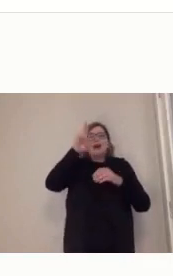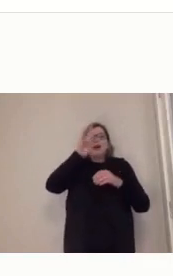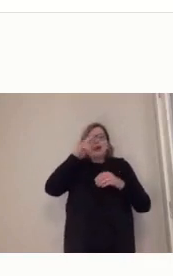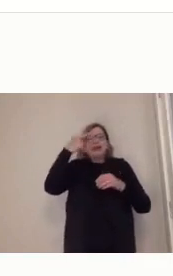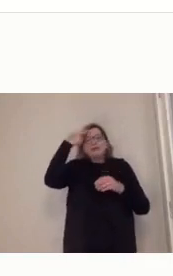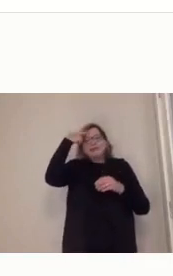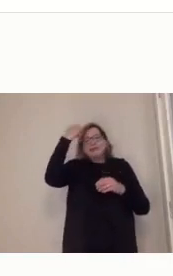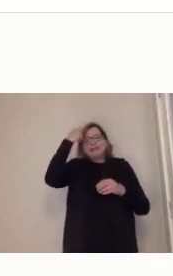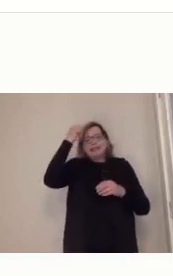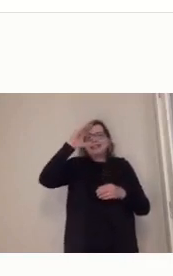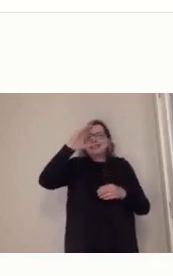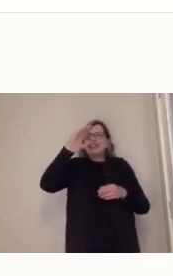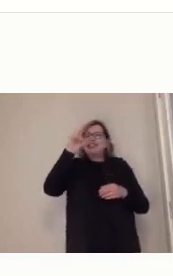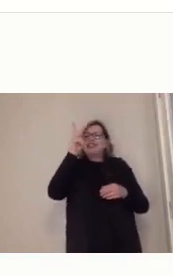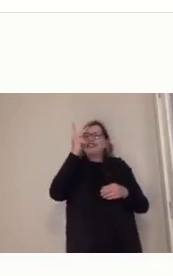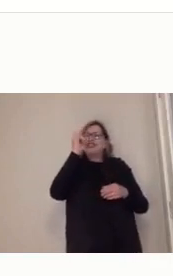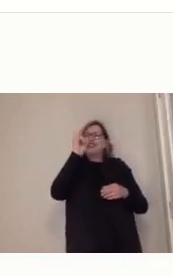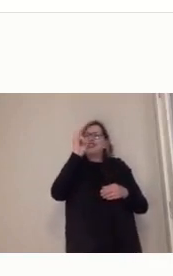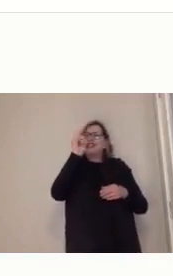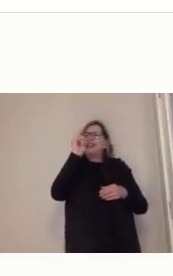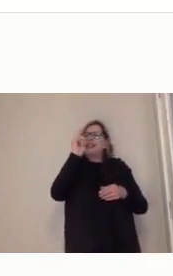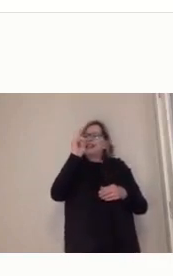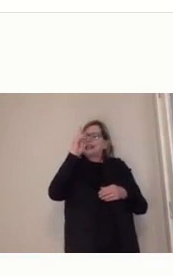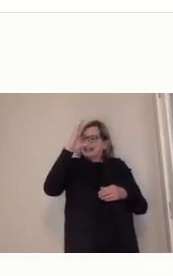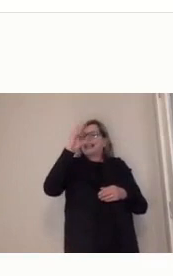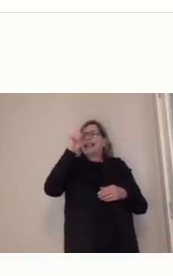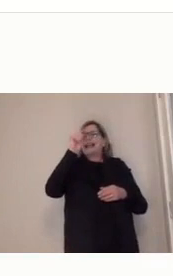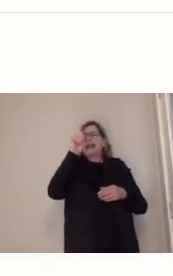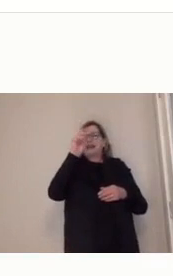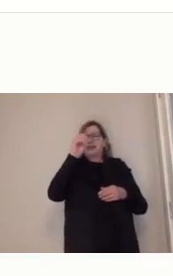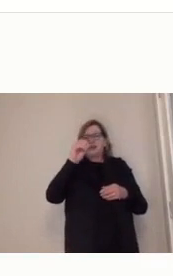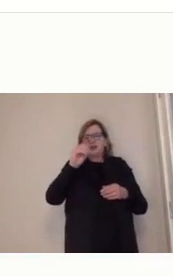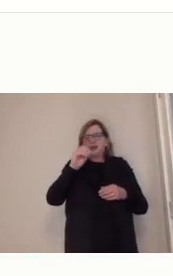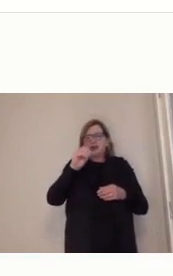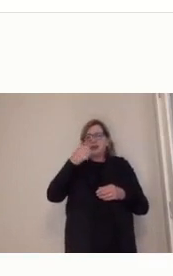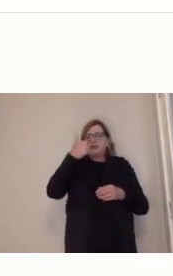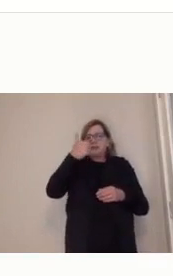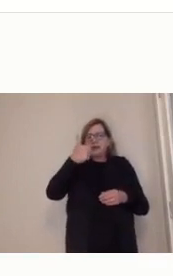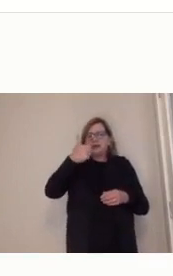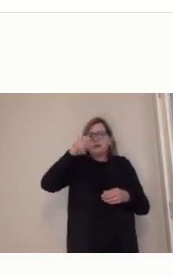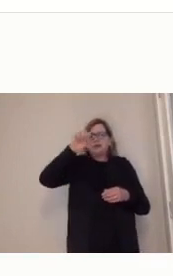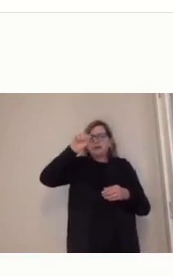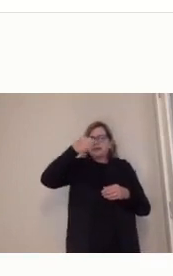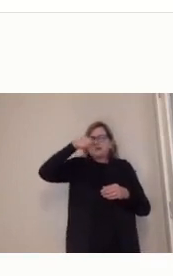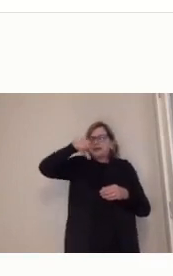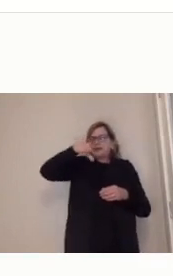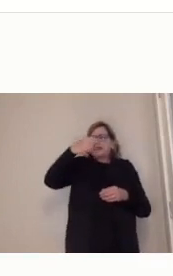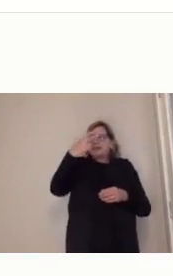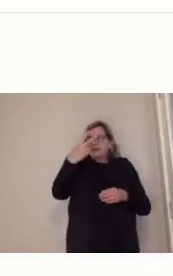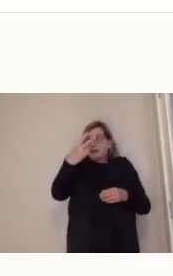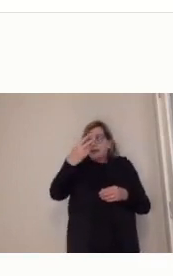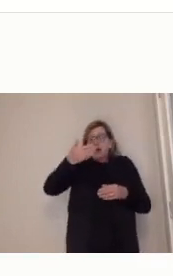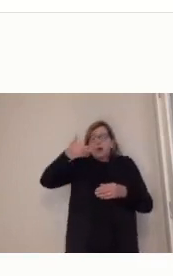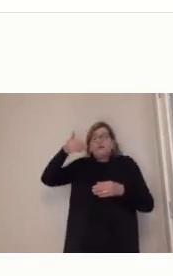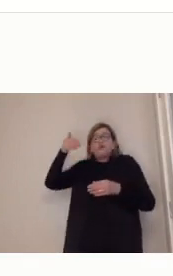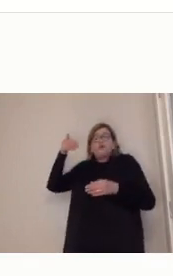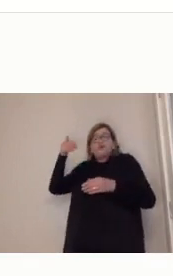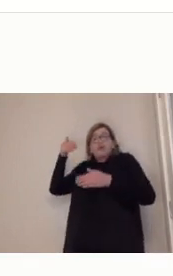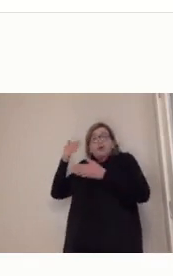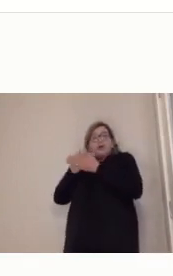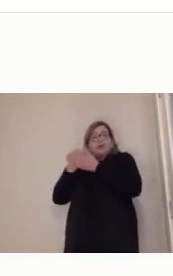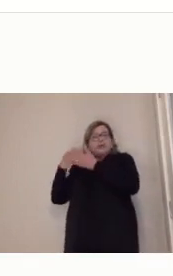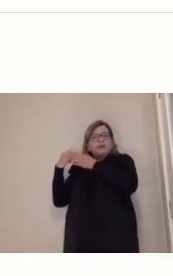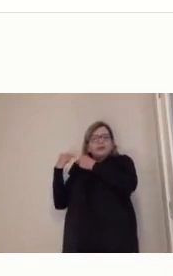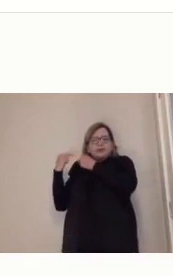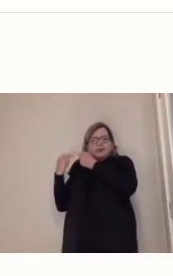antiga mesmo, né? Ela só se atualiza por meio das tecnologias e